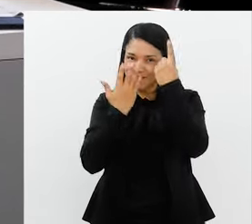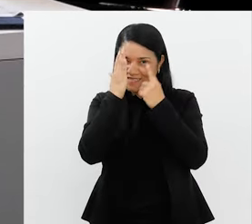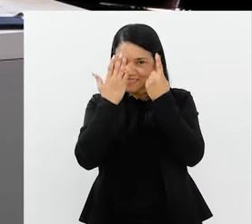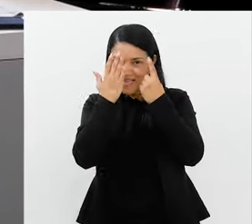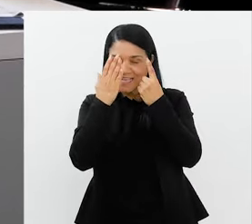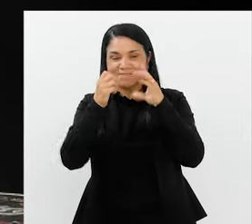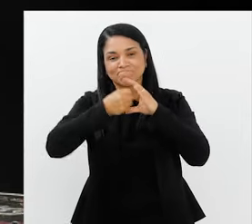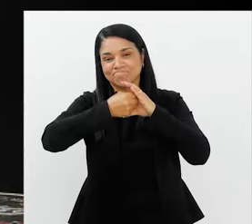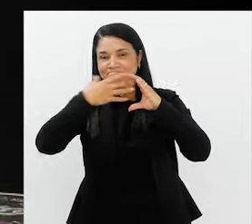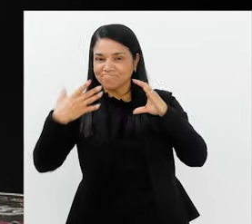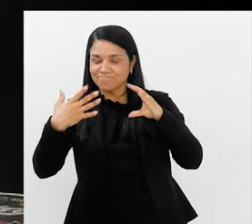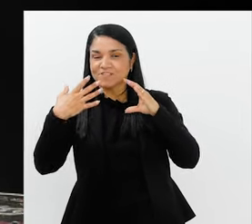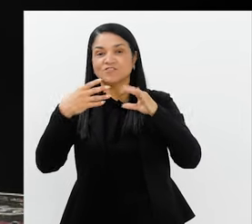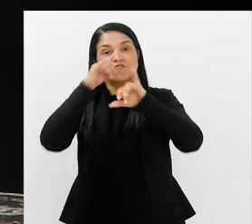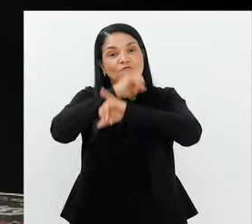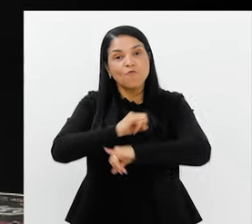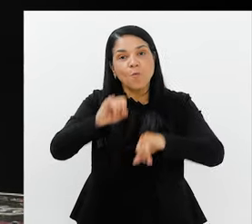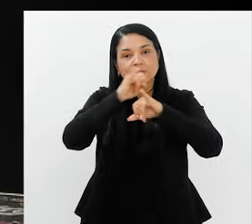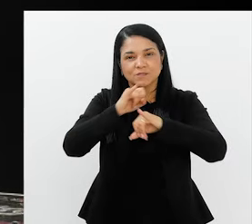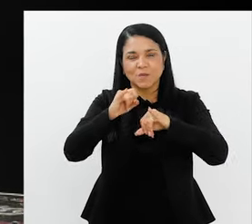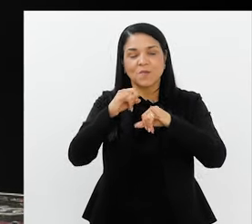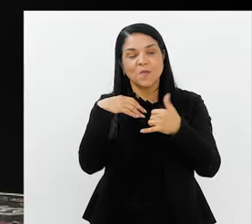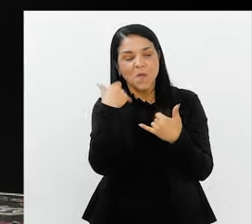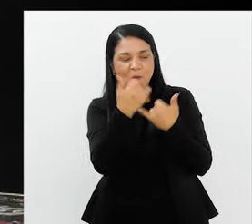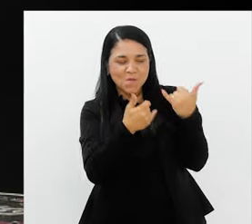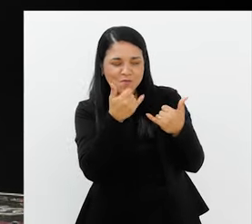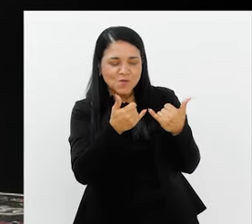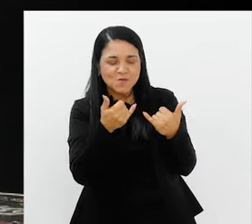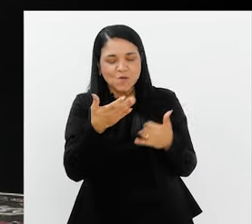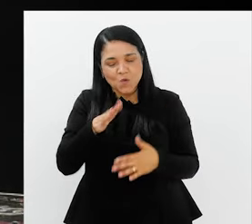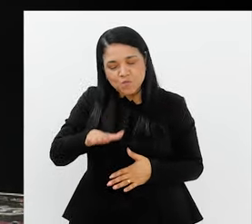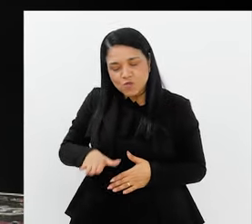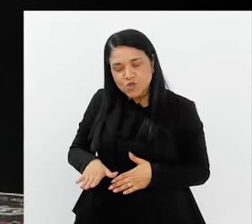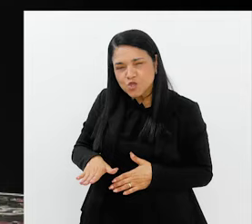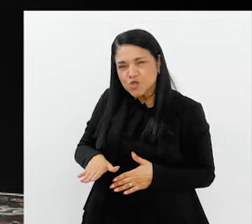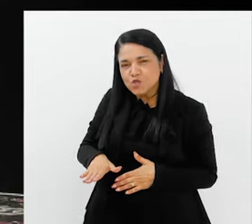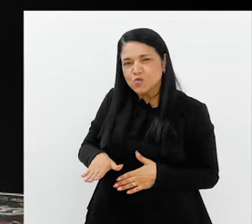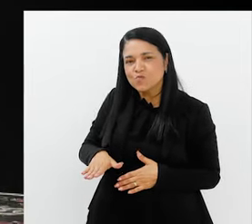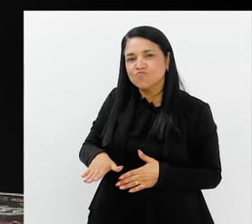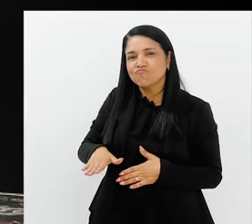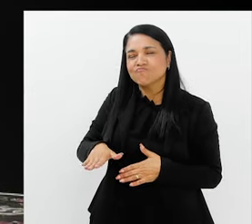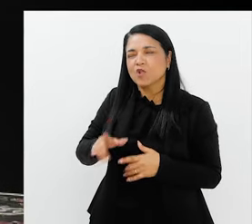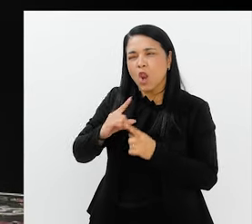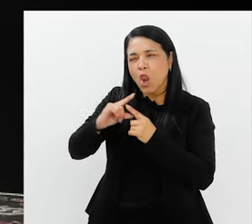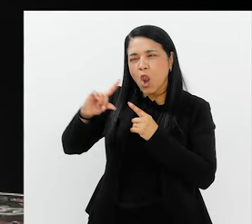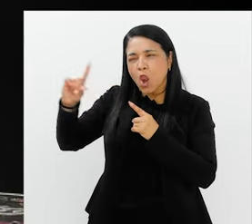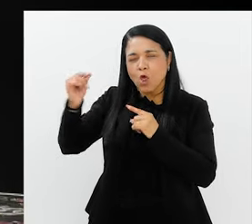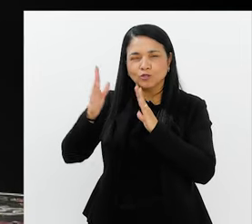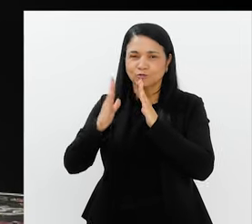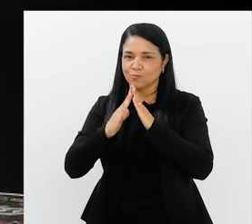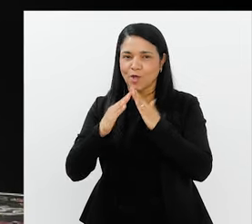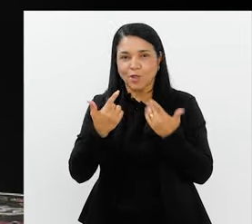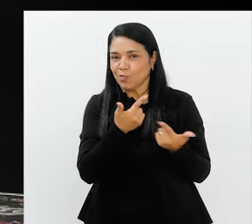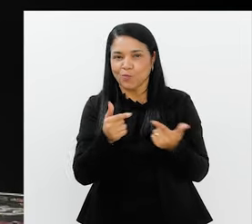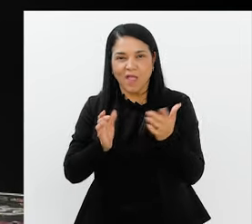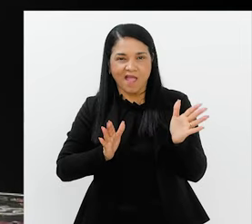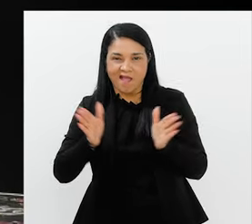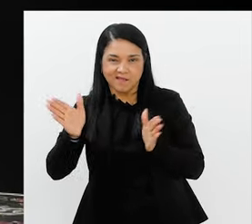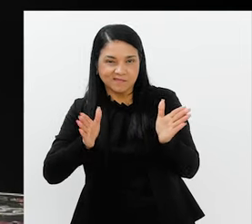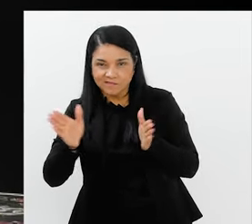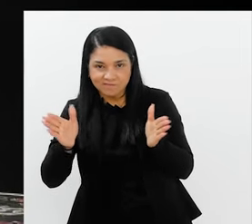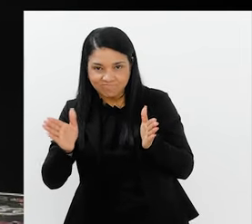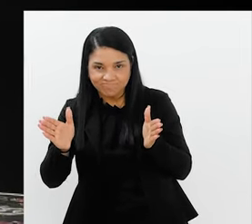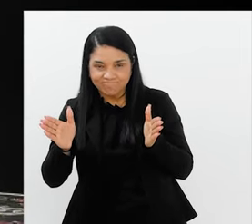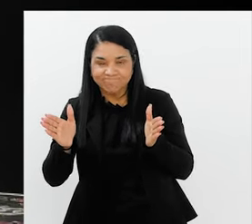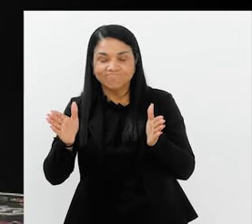característica, né, de levar a informação. Eu sempre brinco com isso, né. Do menino que está longe, que não tem acesso,